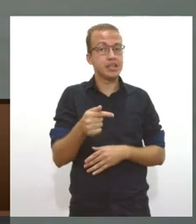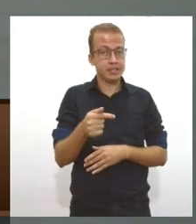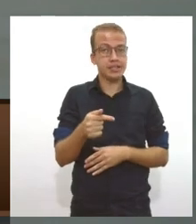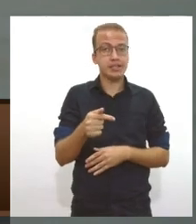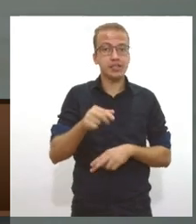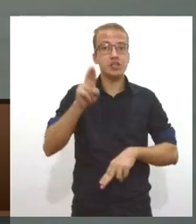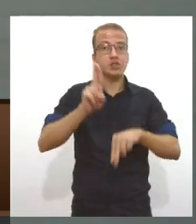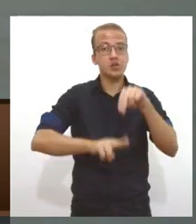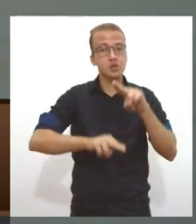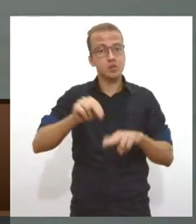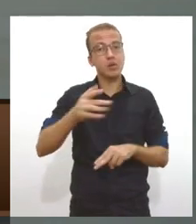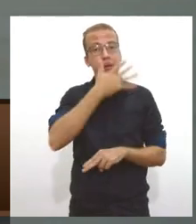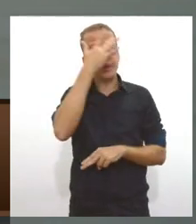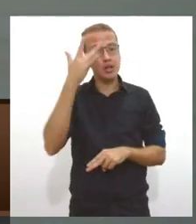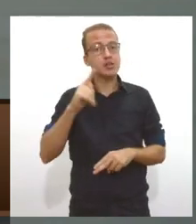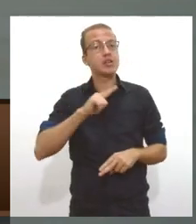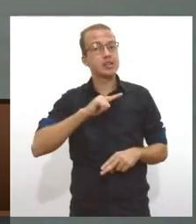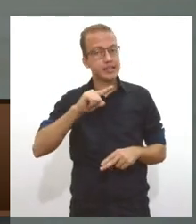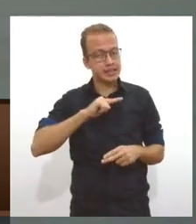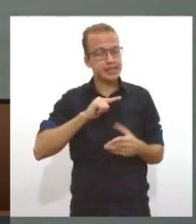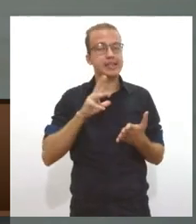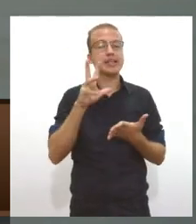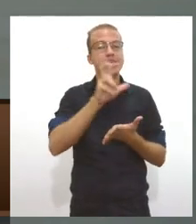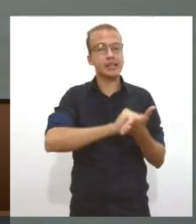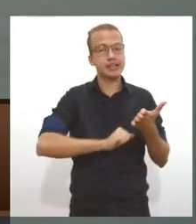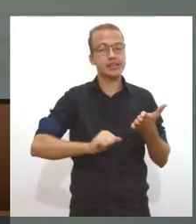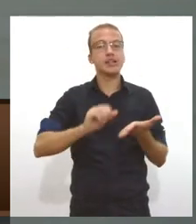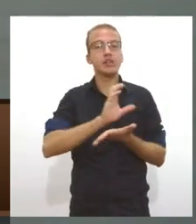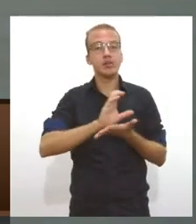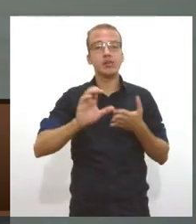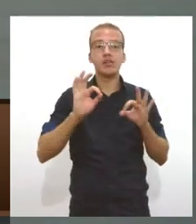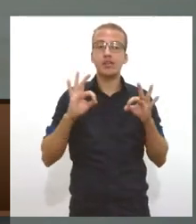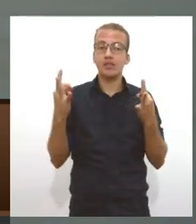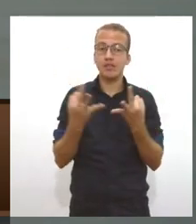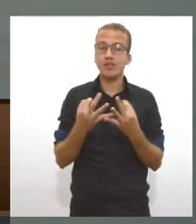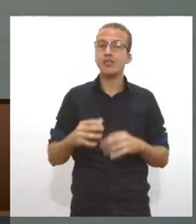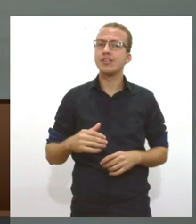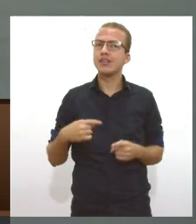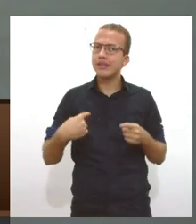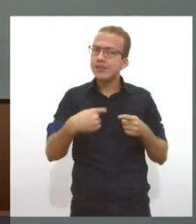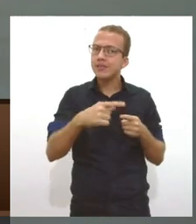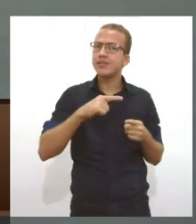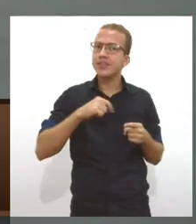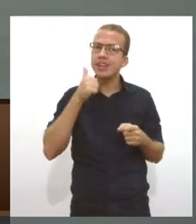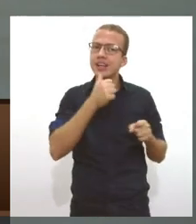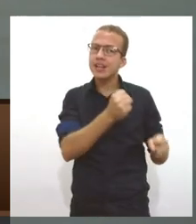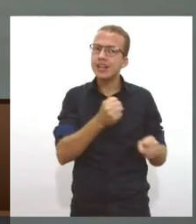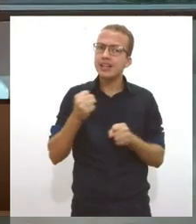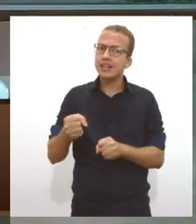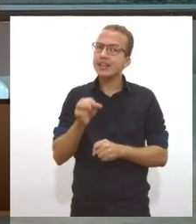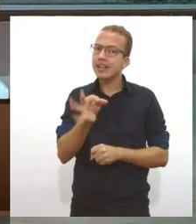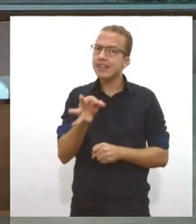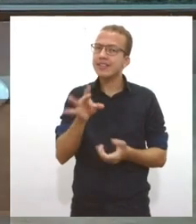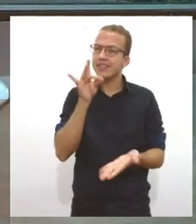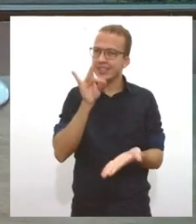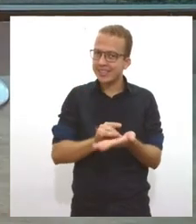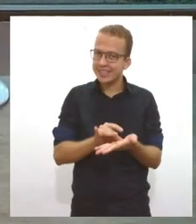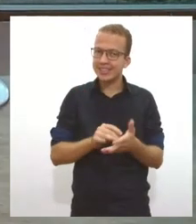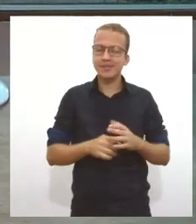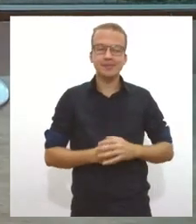de junho para os demais beneficiários meninas daqui a pouquinho tem elas no comando não é isso? com a Aline Braga